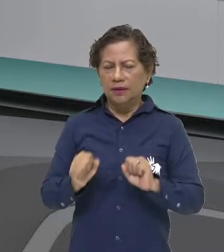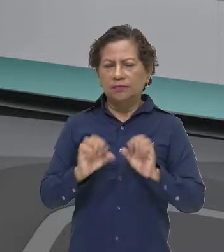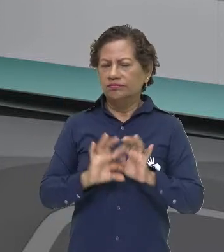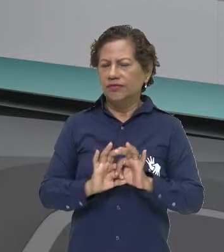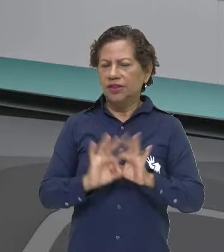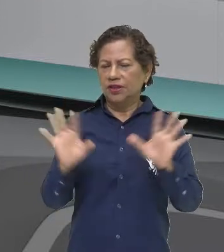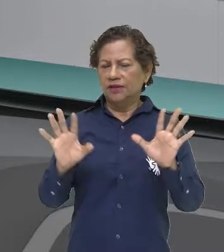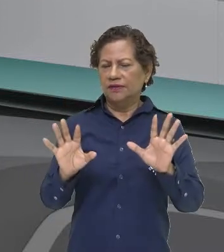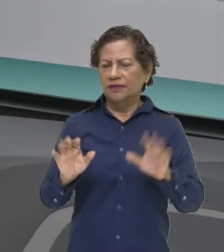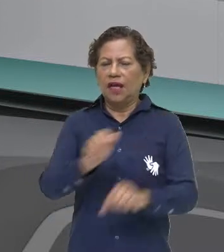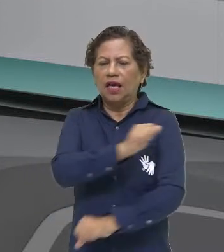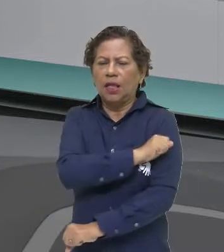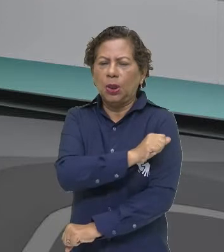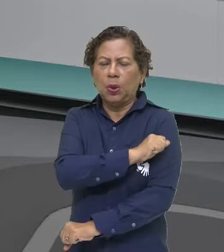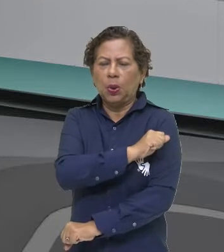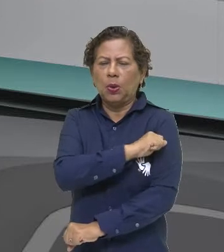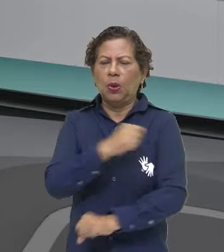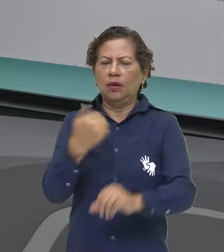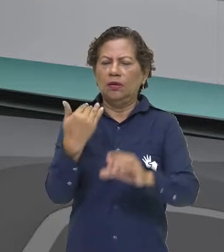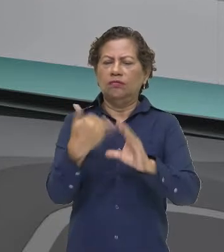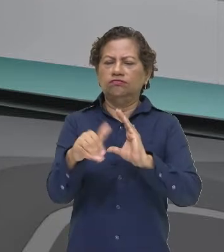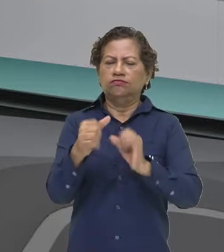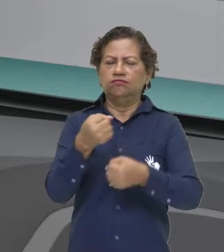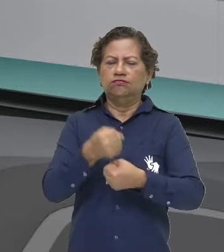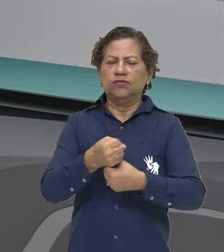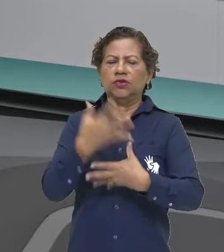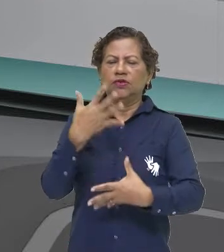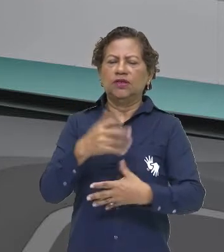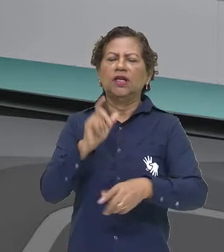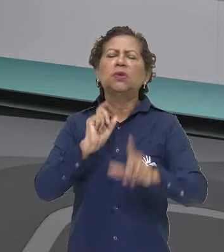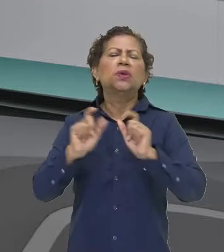falar o que seria? Vamos ver.